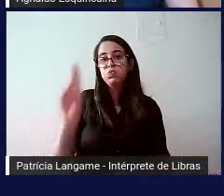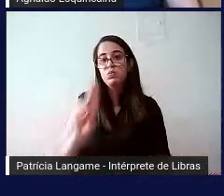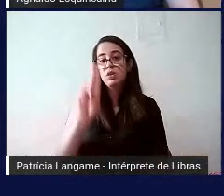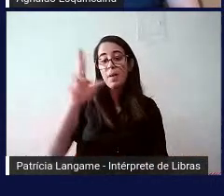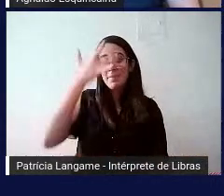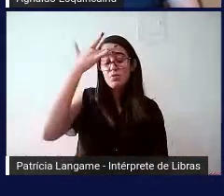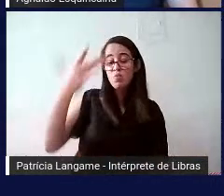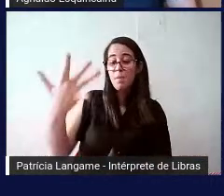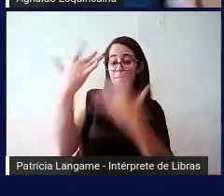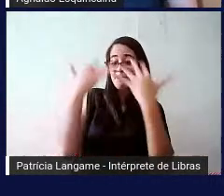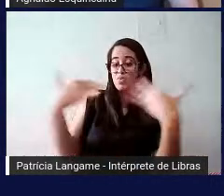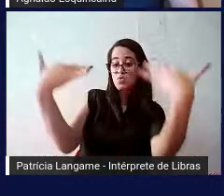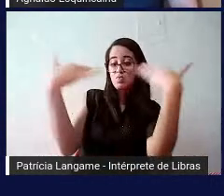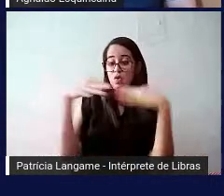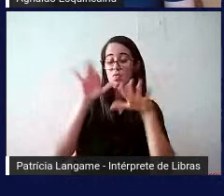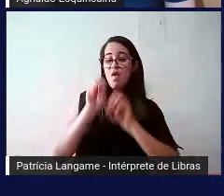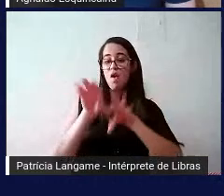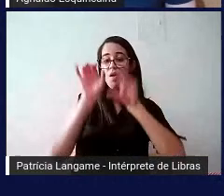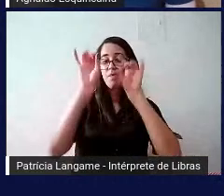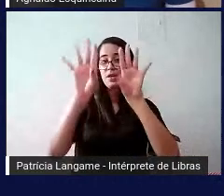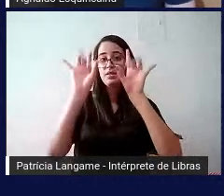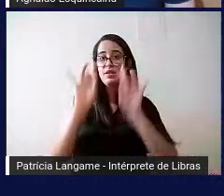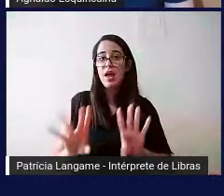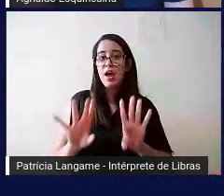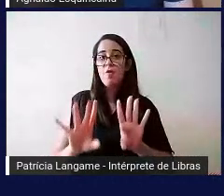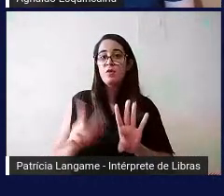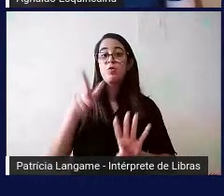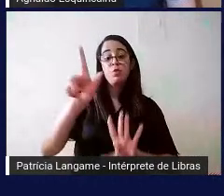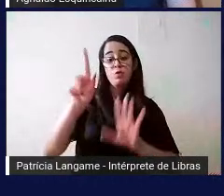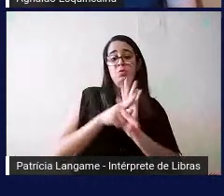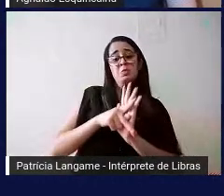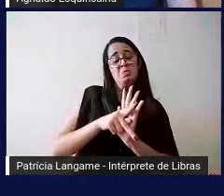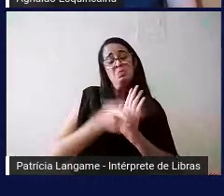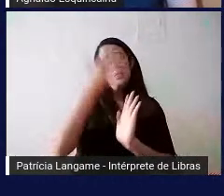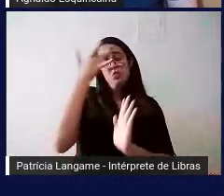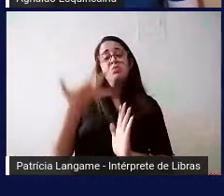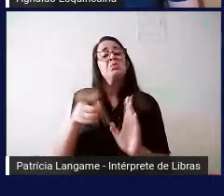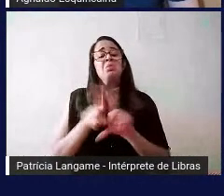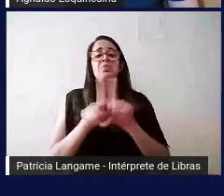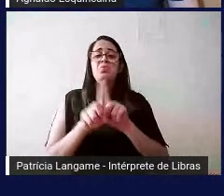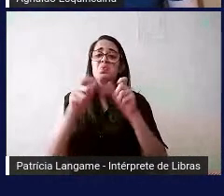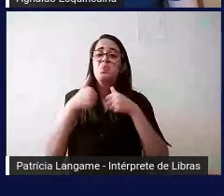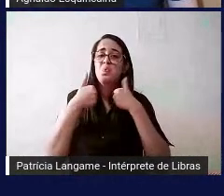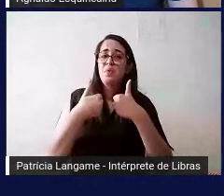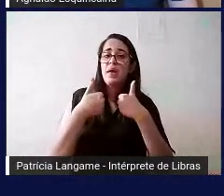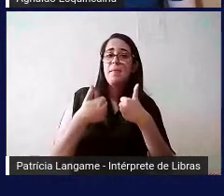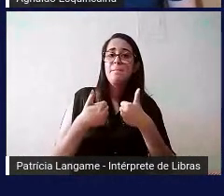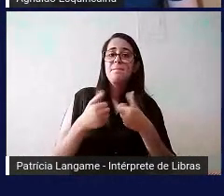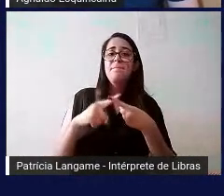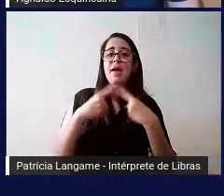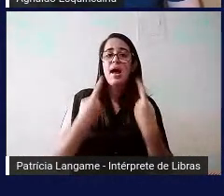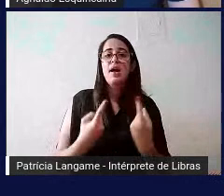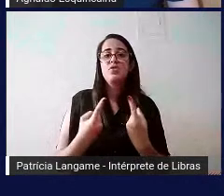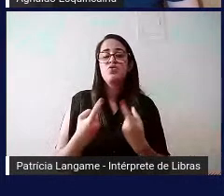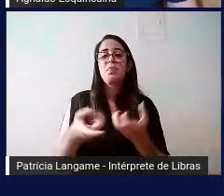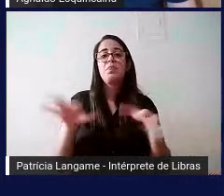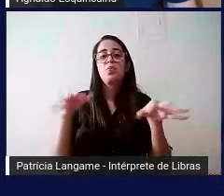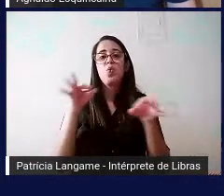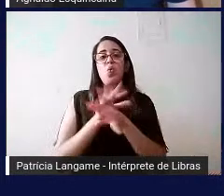público-alvo da educação especial, se forem úteis para outras pessoas também, ótimo. Tá bom? Então, feito esse